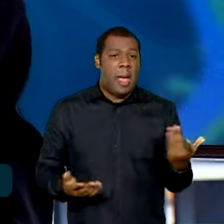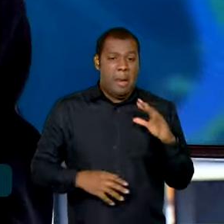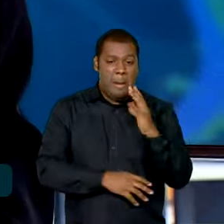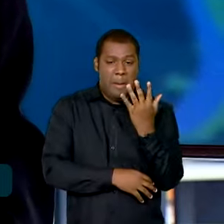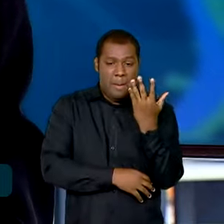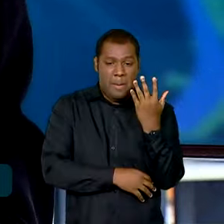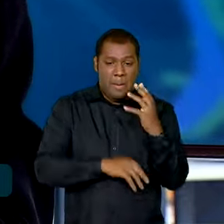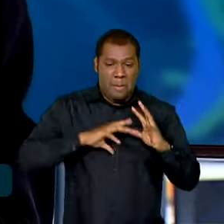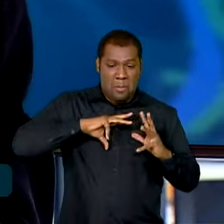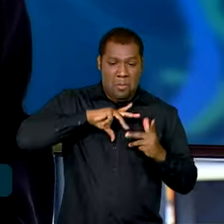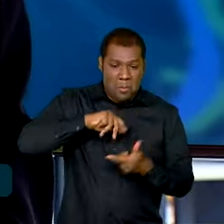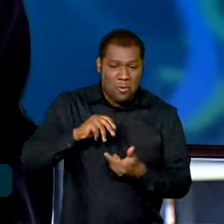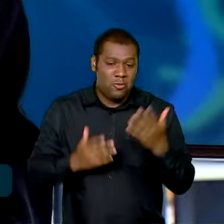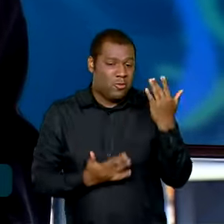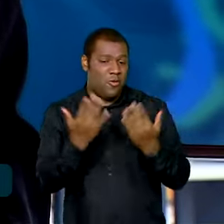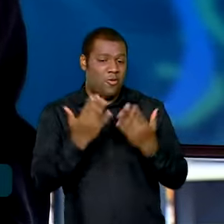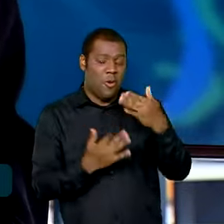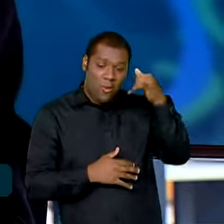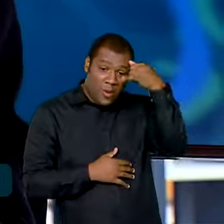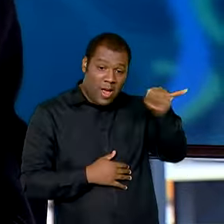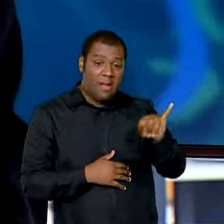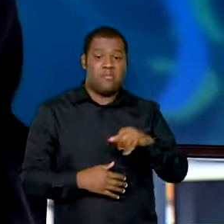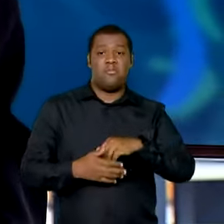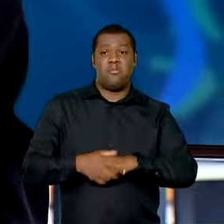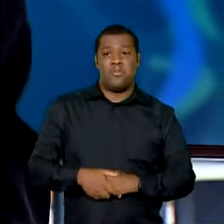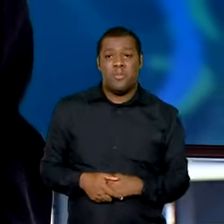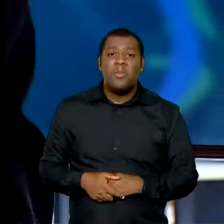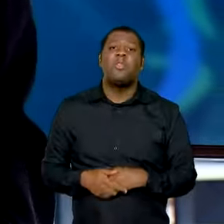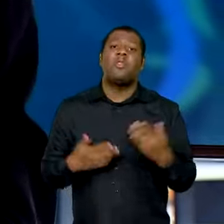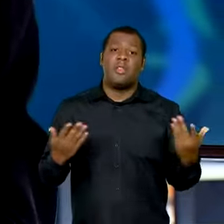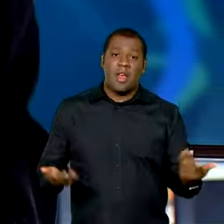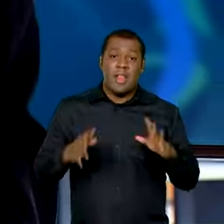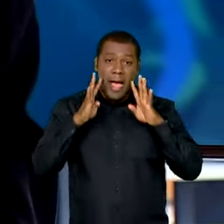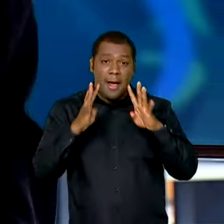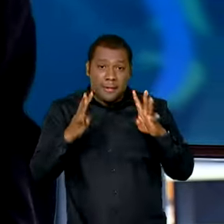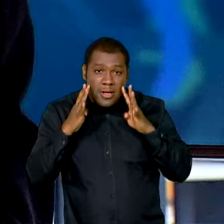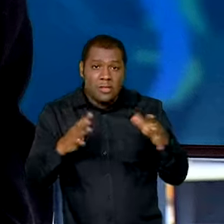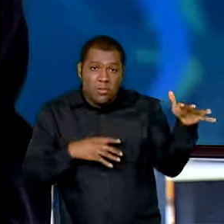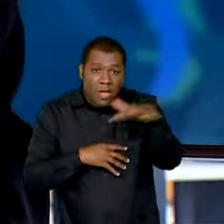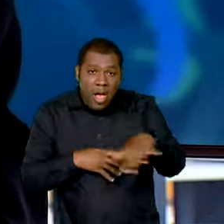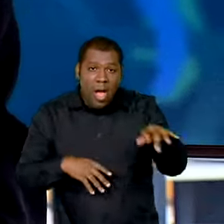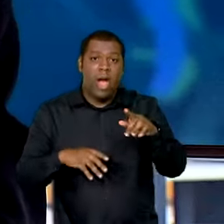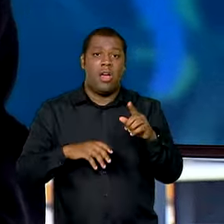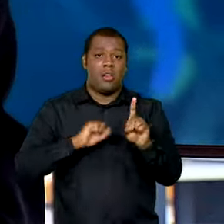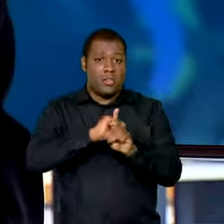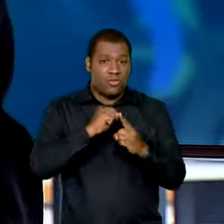desenvolvimento que leva em conta o social, o econômico e a sustentabilidade.